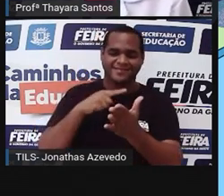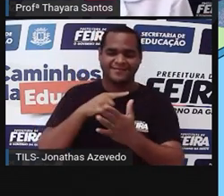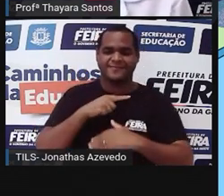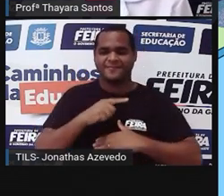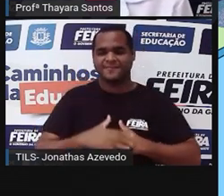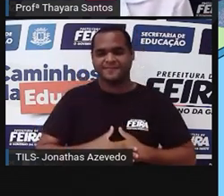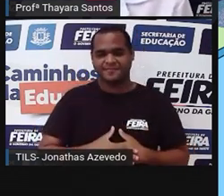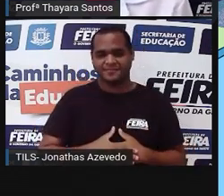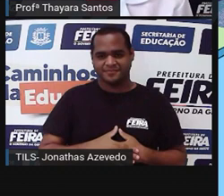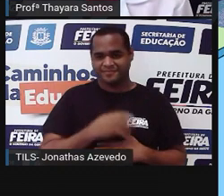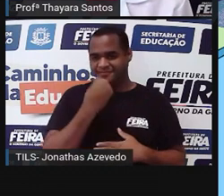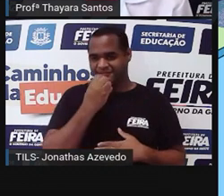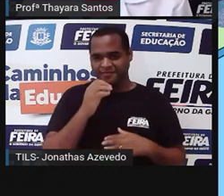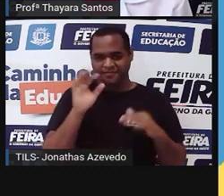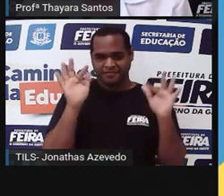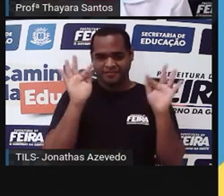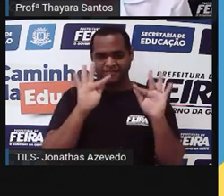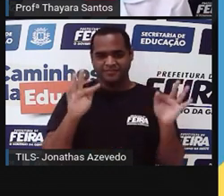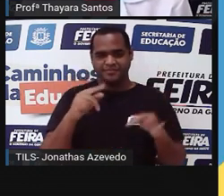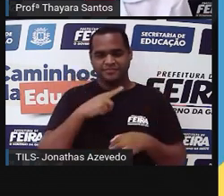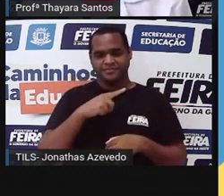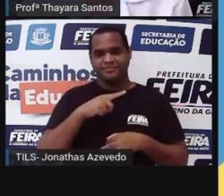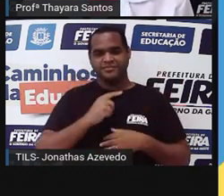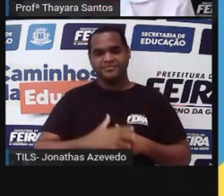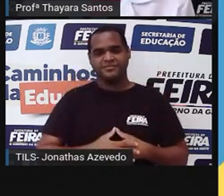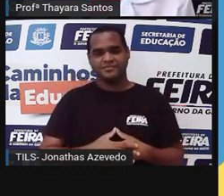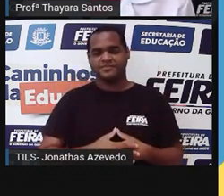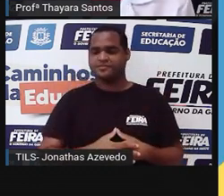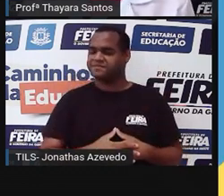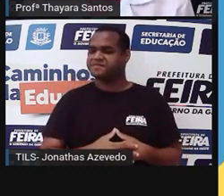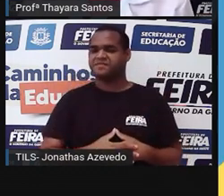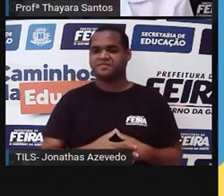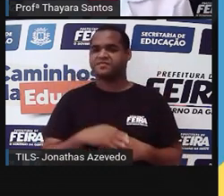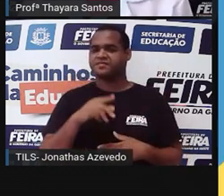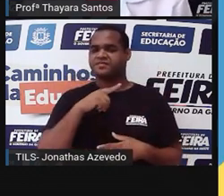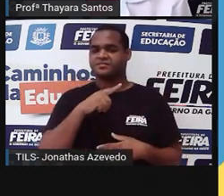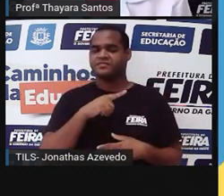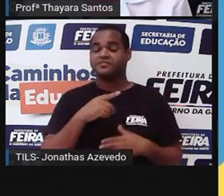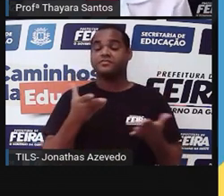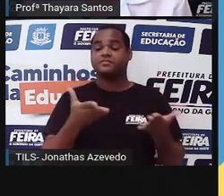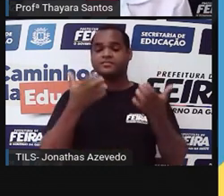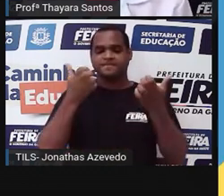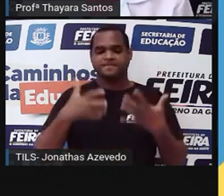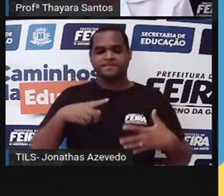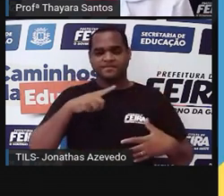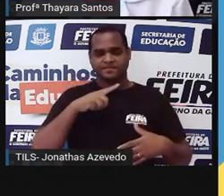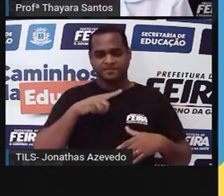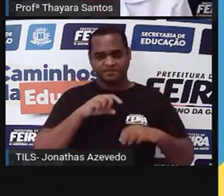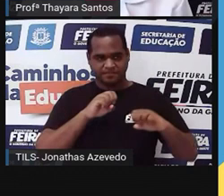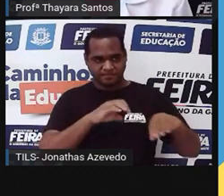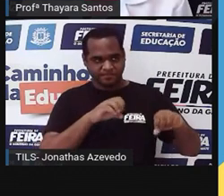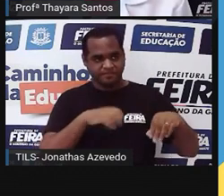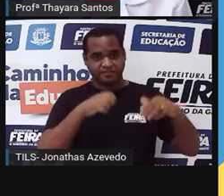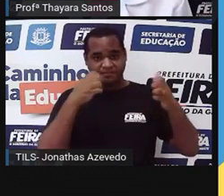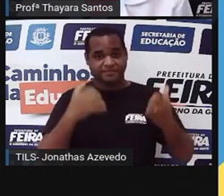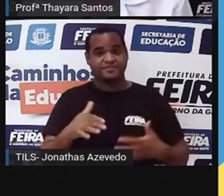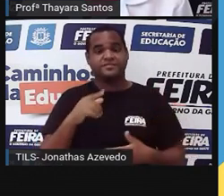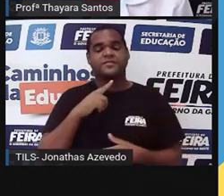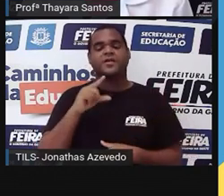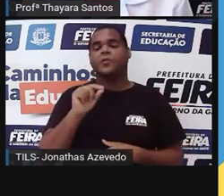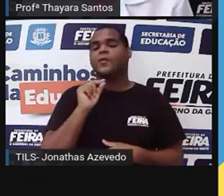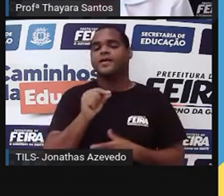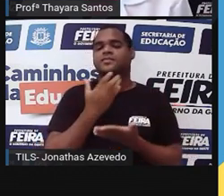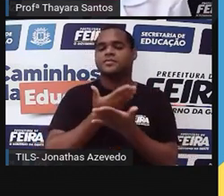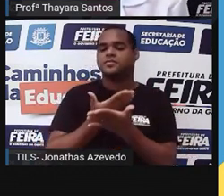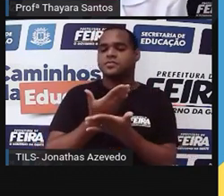a gente fica muito feliz com isso. Agora sim, vamos de fato começar a nossa aula. E na aula de hoje a gente